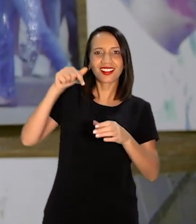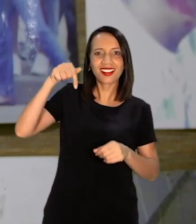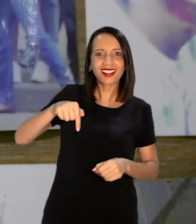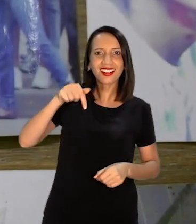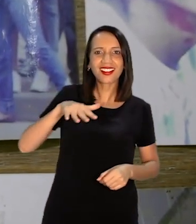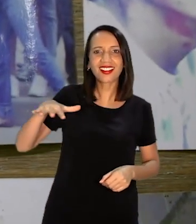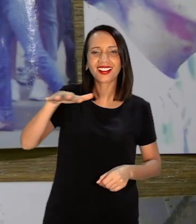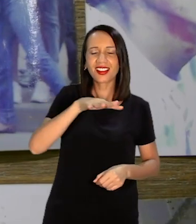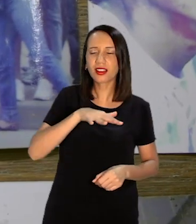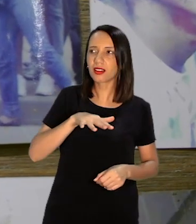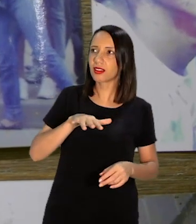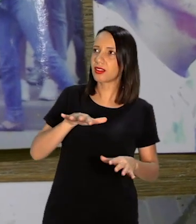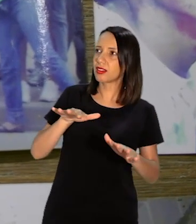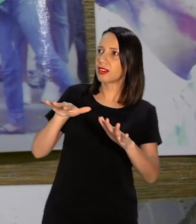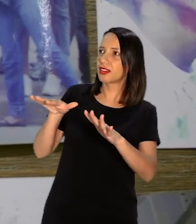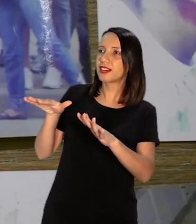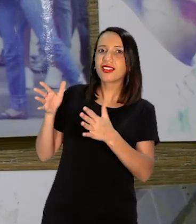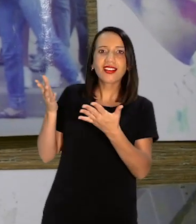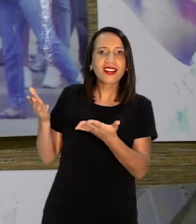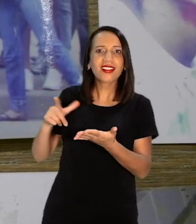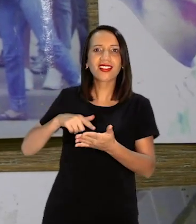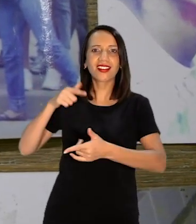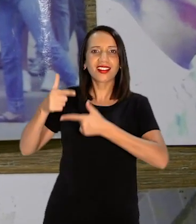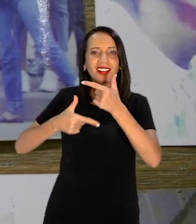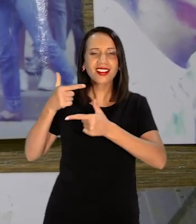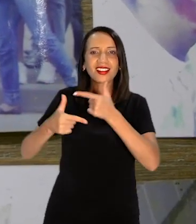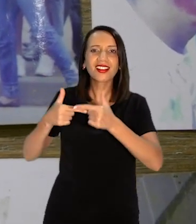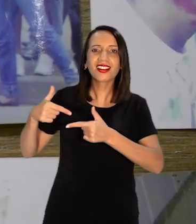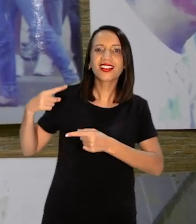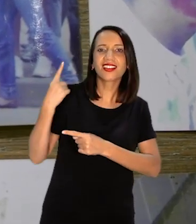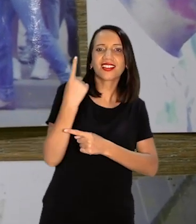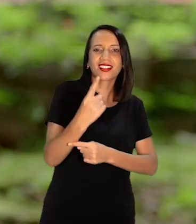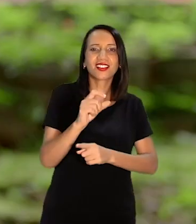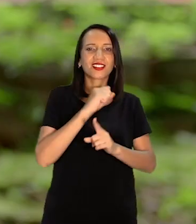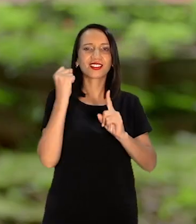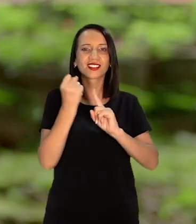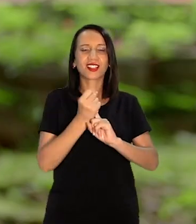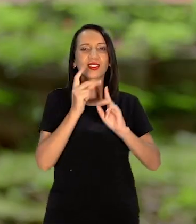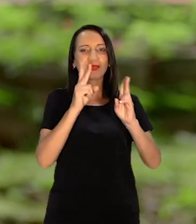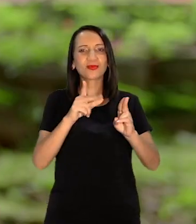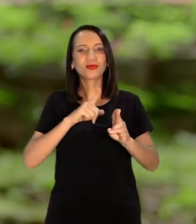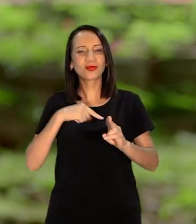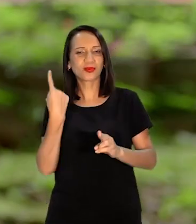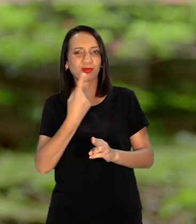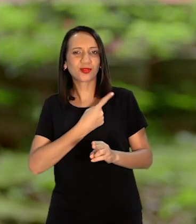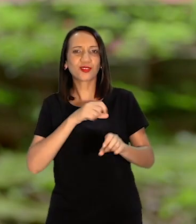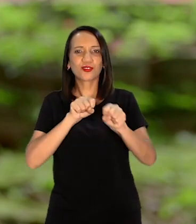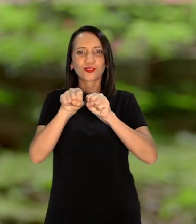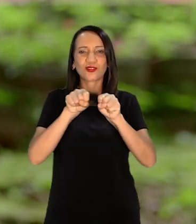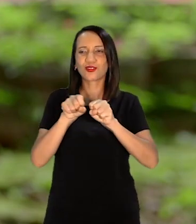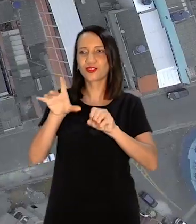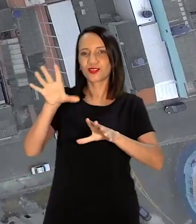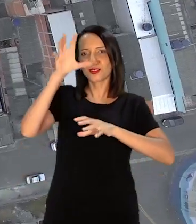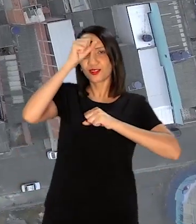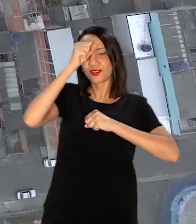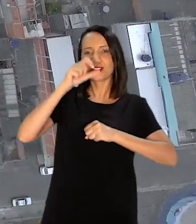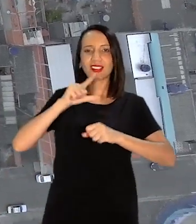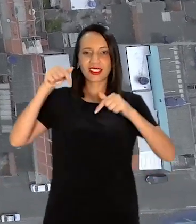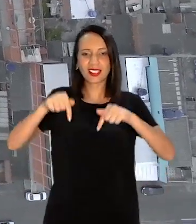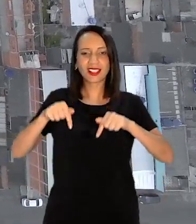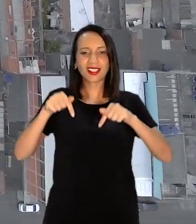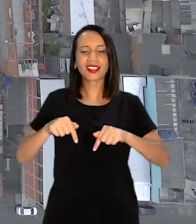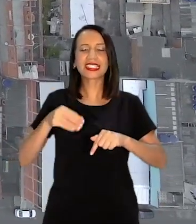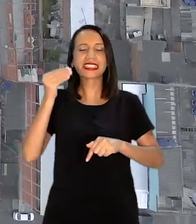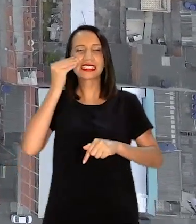Eles começaram A fazer trabalhos sociais Por conta da gente Por conta Da formação Que ele teve aqui A gente tenta